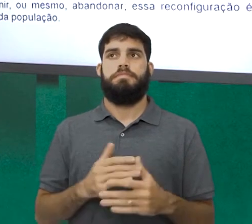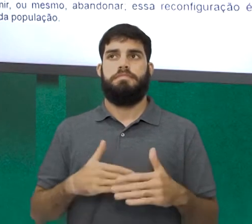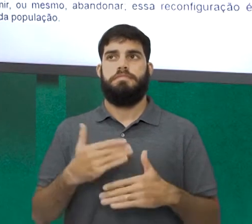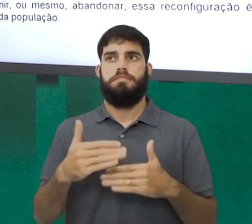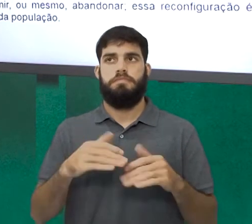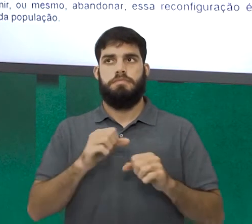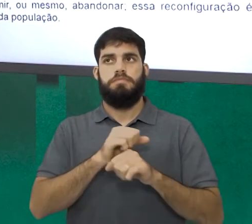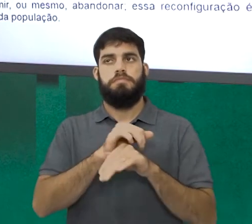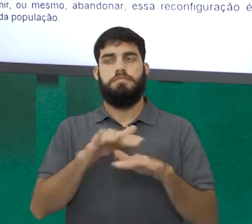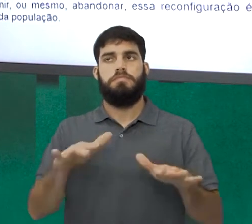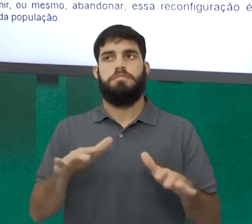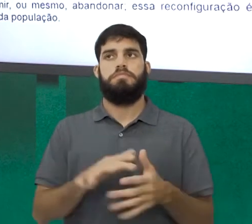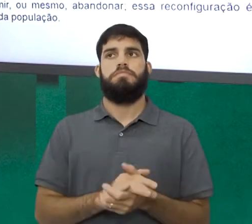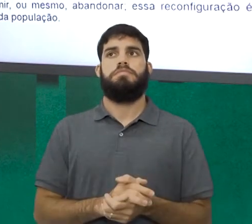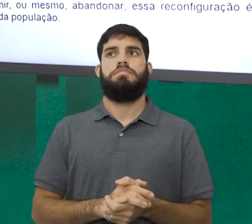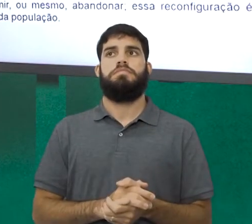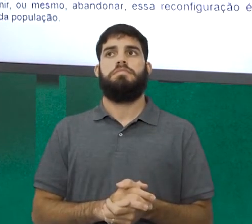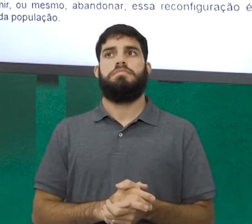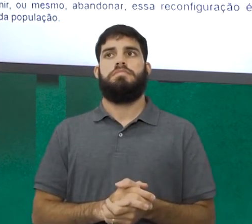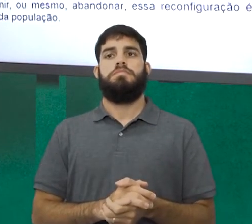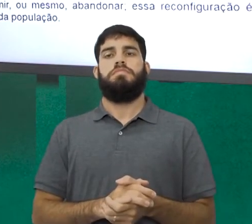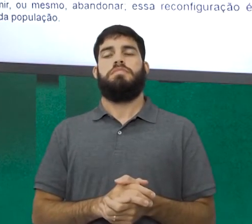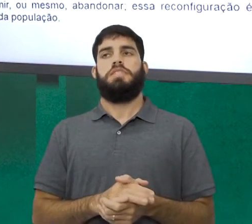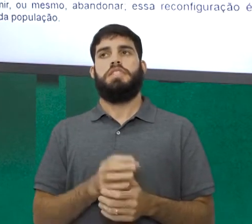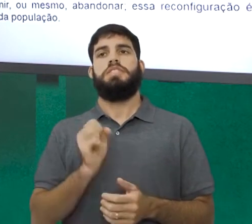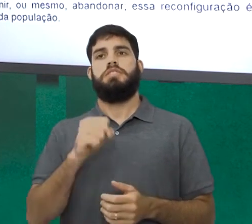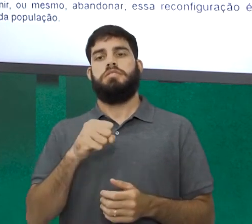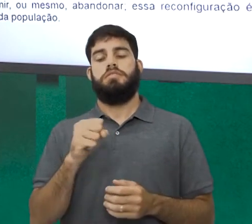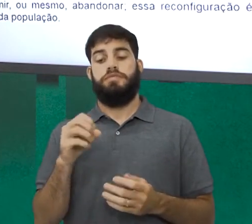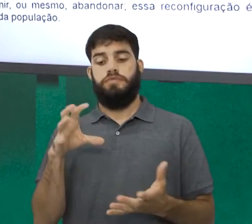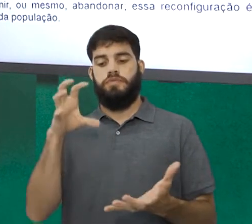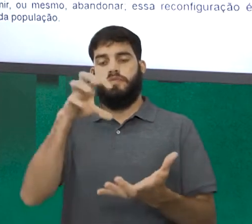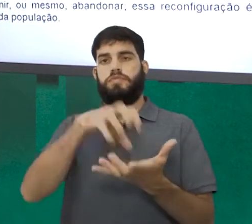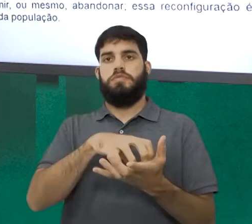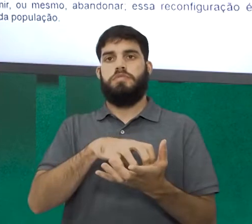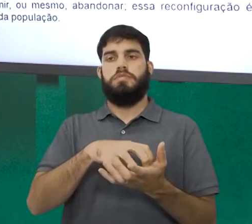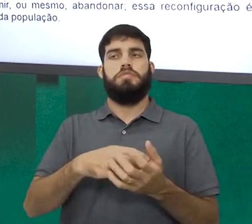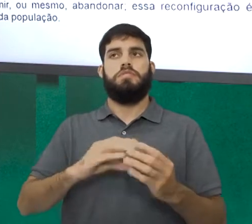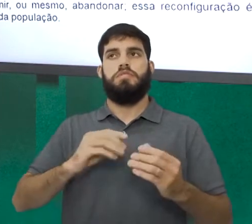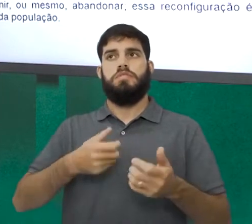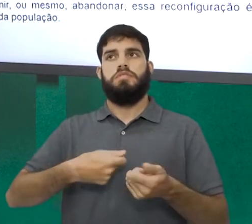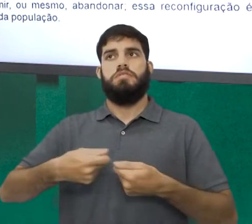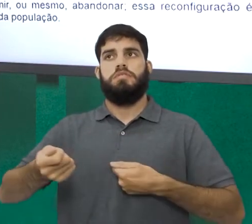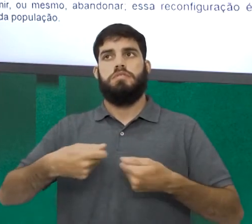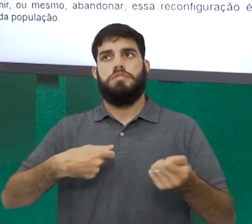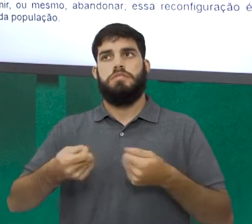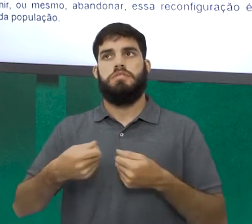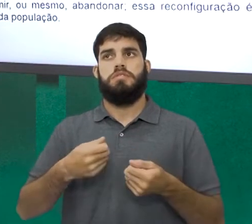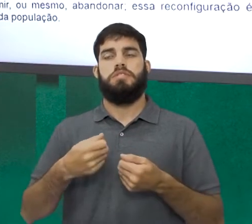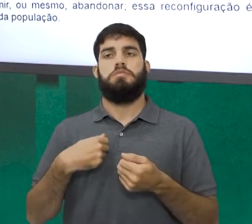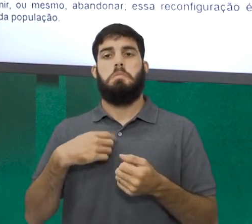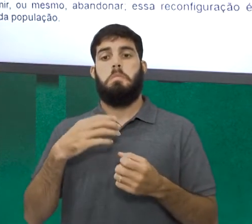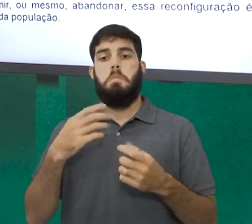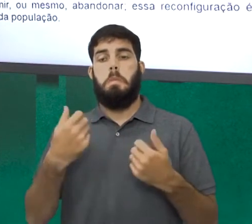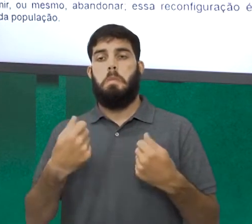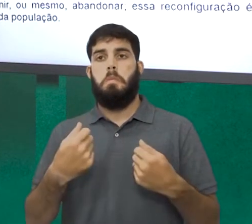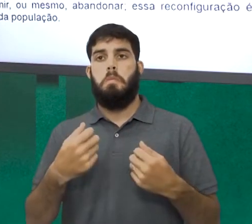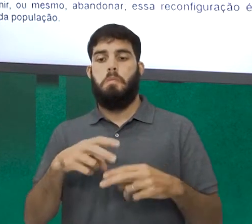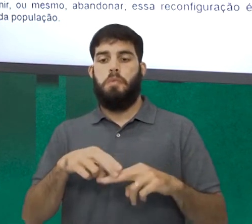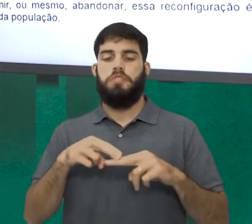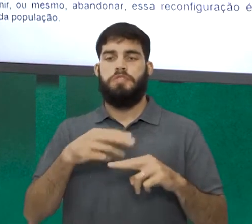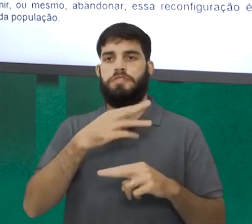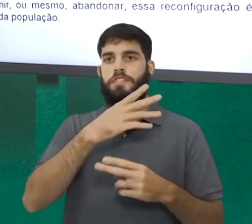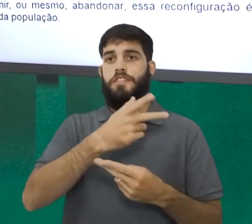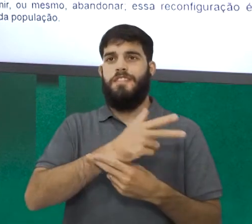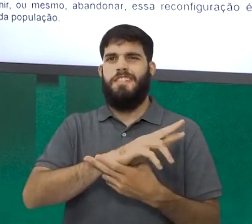de interiorização. Então, é mesmo a concentração econômica no sudeste que atraiu tanta gente. Independentemente se